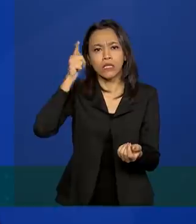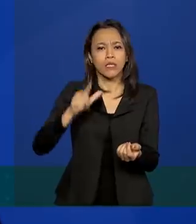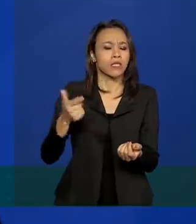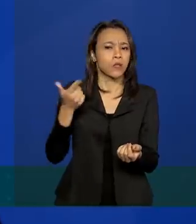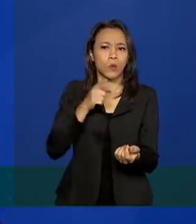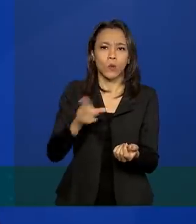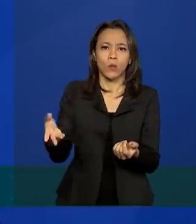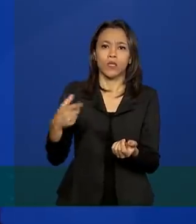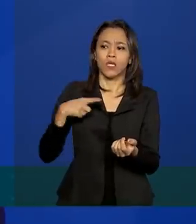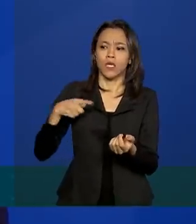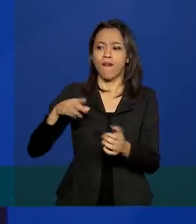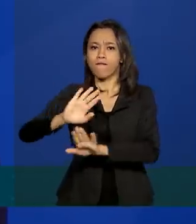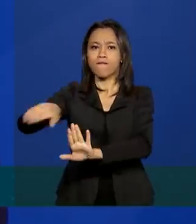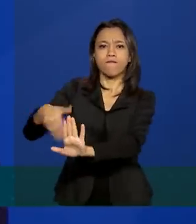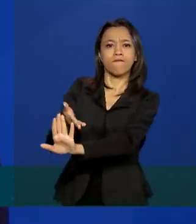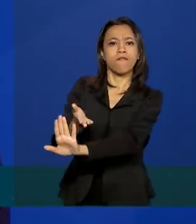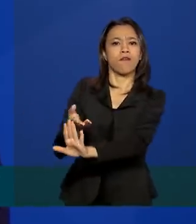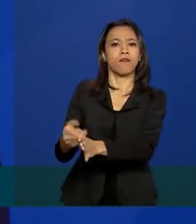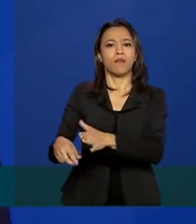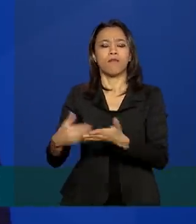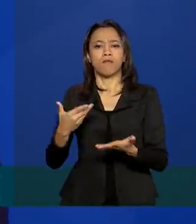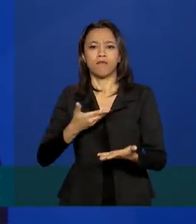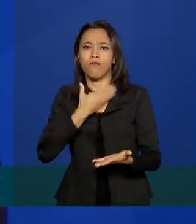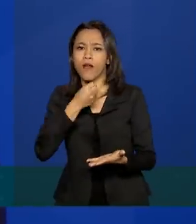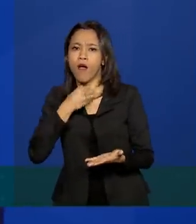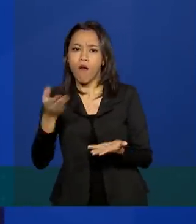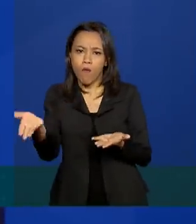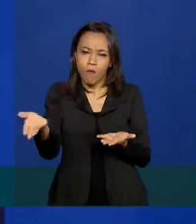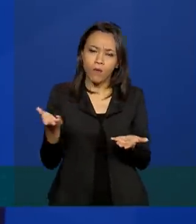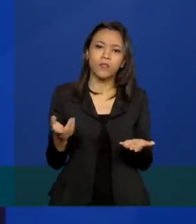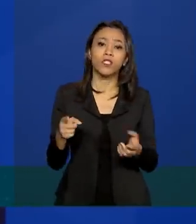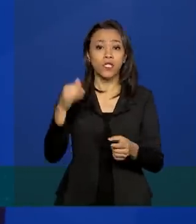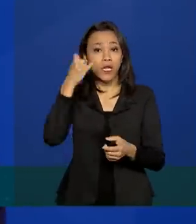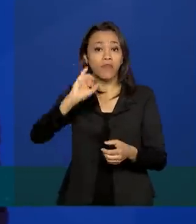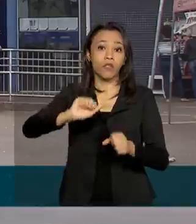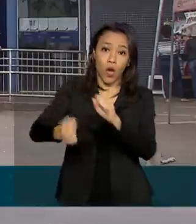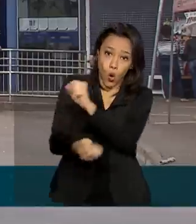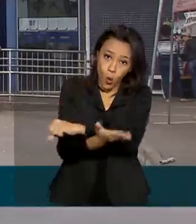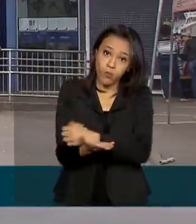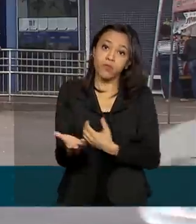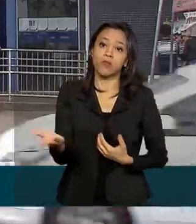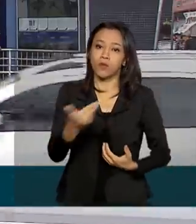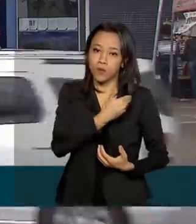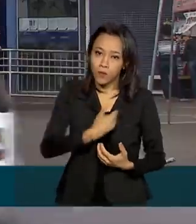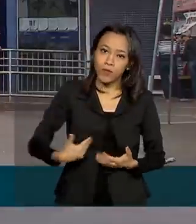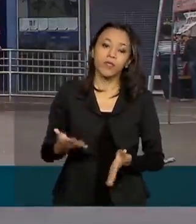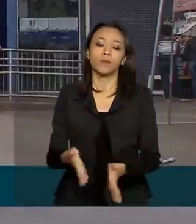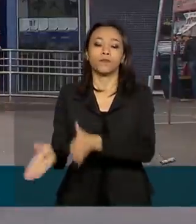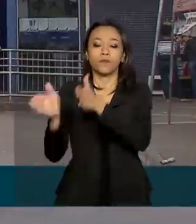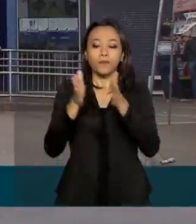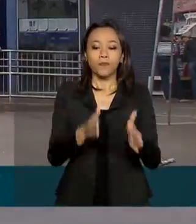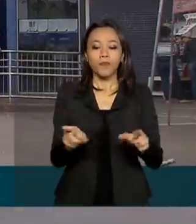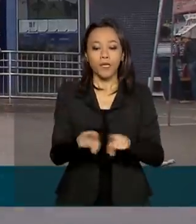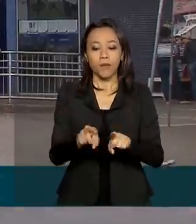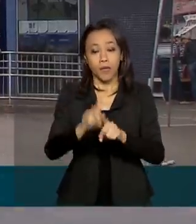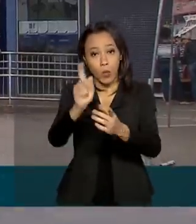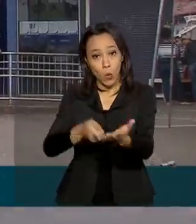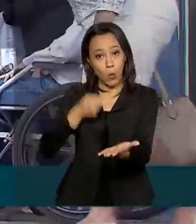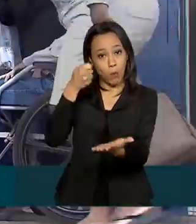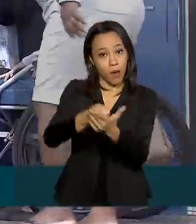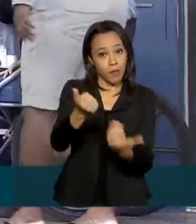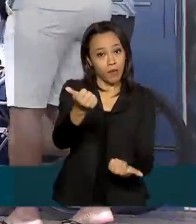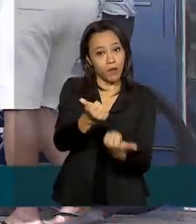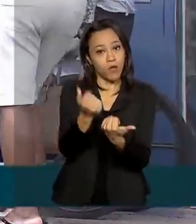que a gente mitigasse casos futuros de fraude e evitassem casos de corrupção no governo. E o pagamento do auxílio emergencial